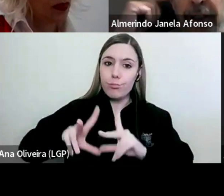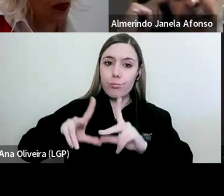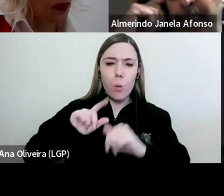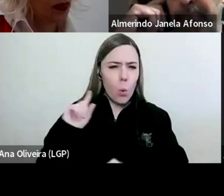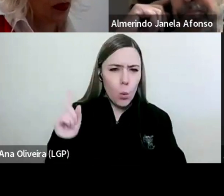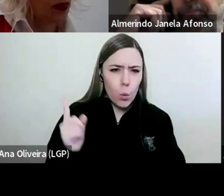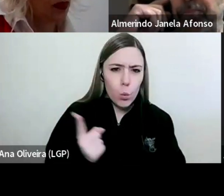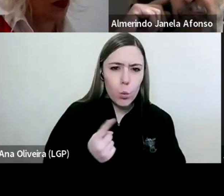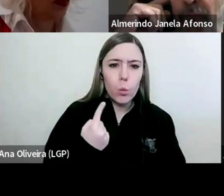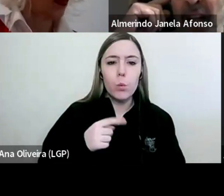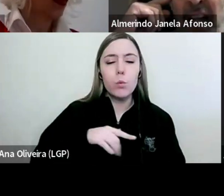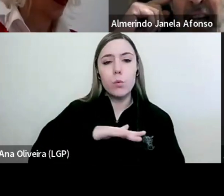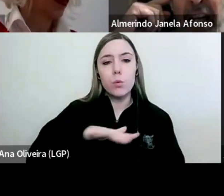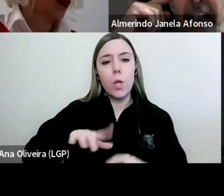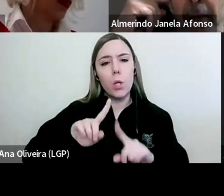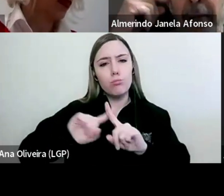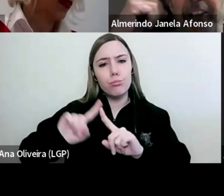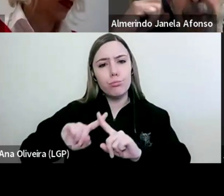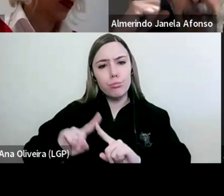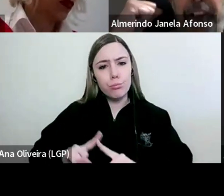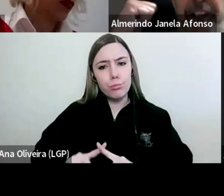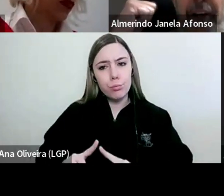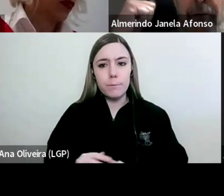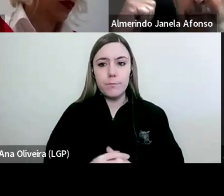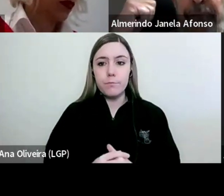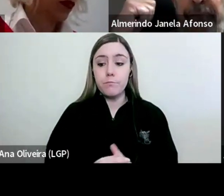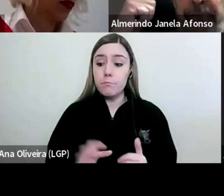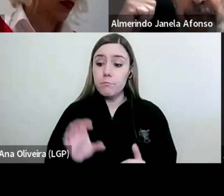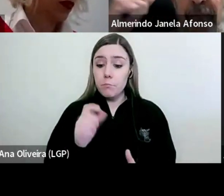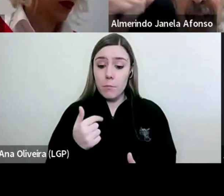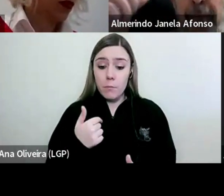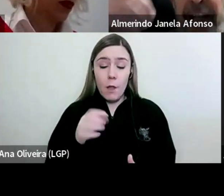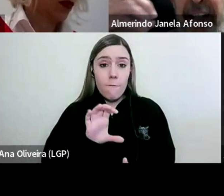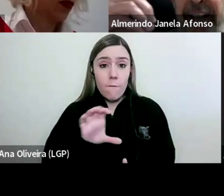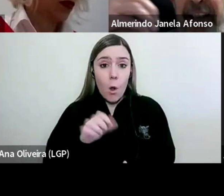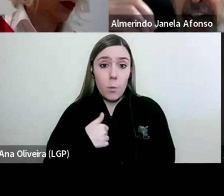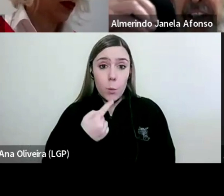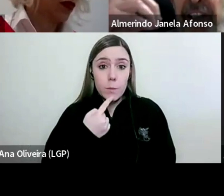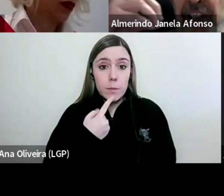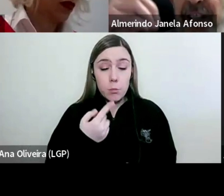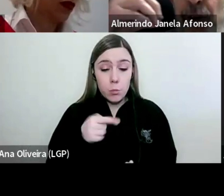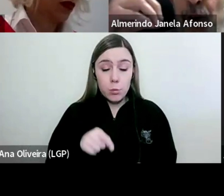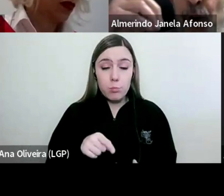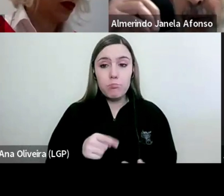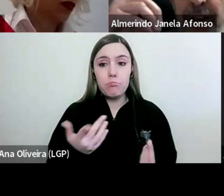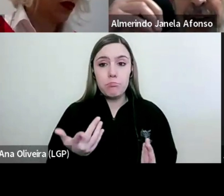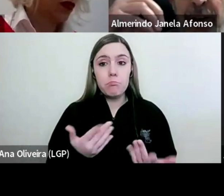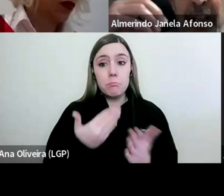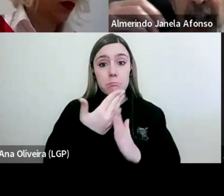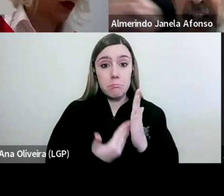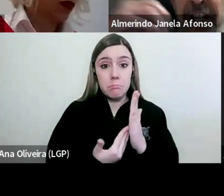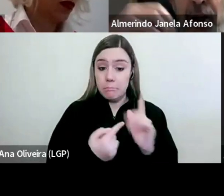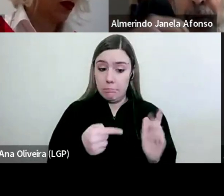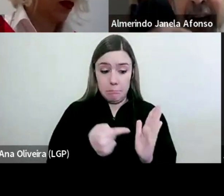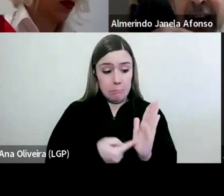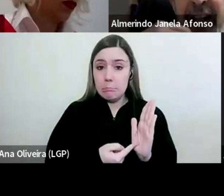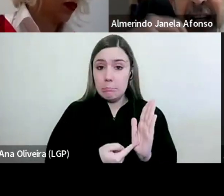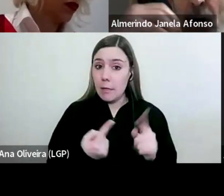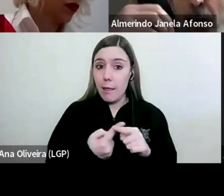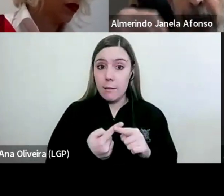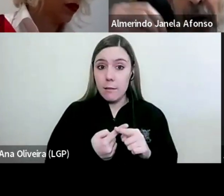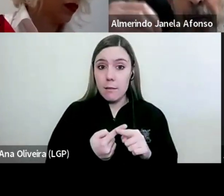dimensões. Na minha interpretação, apesar de neste interessante documento ser